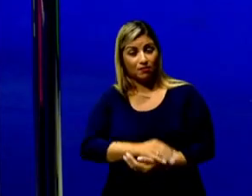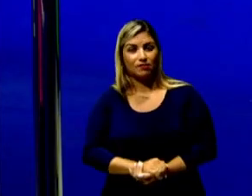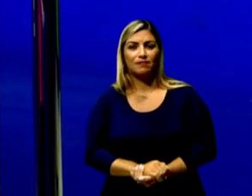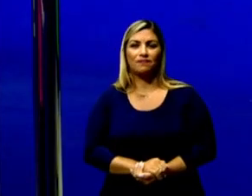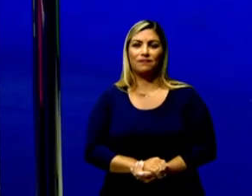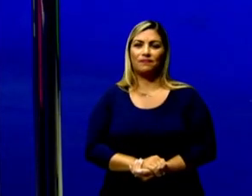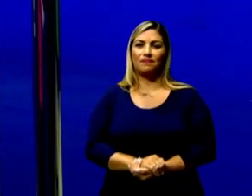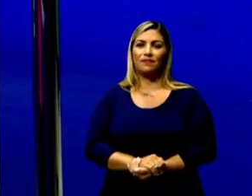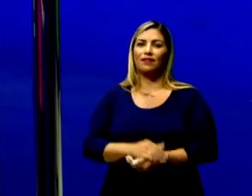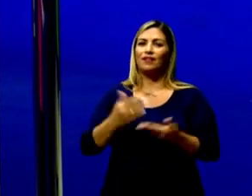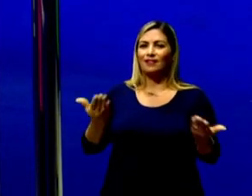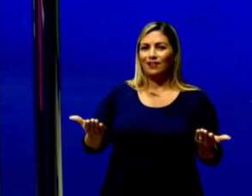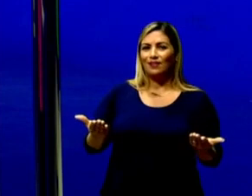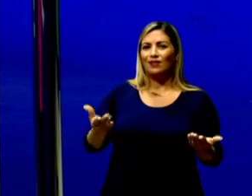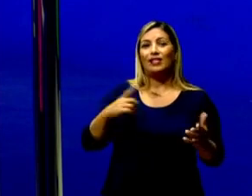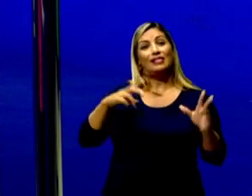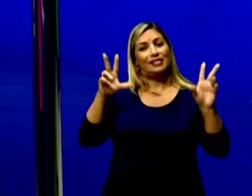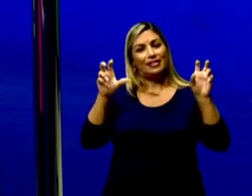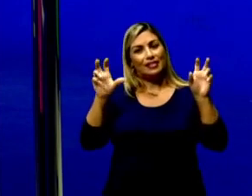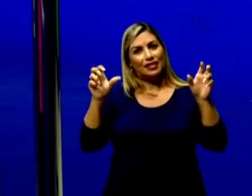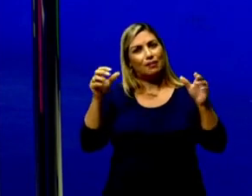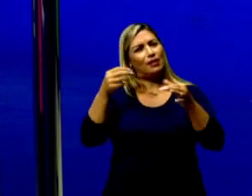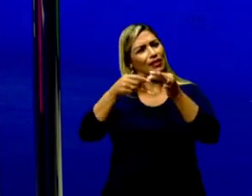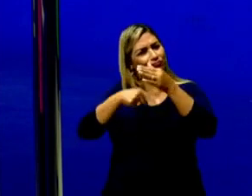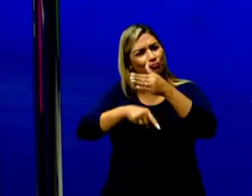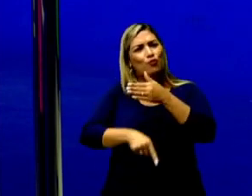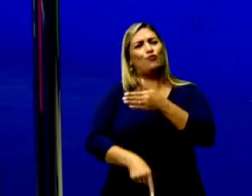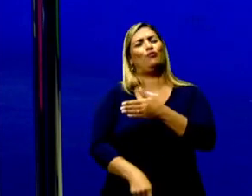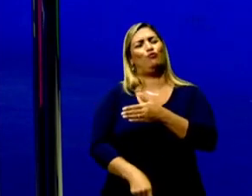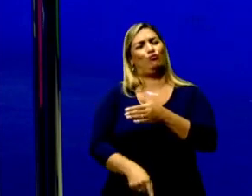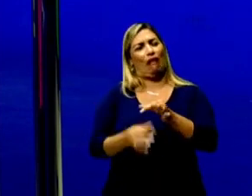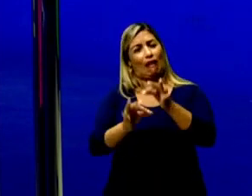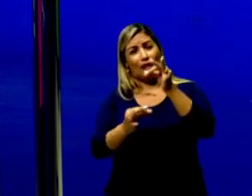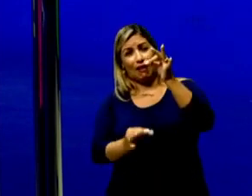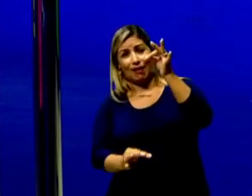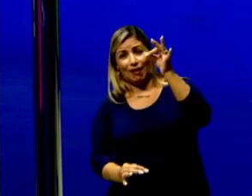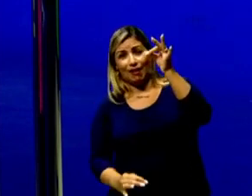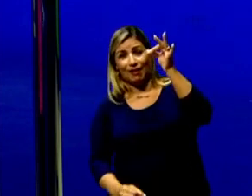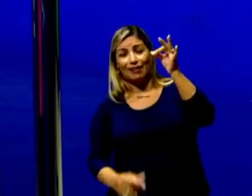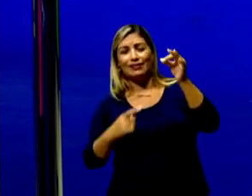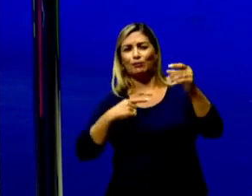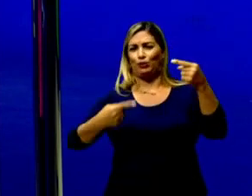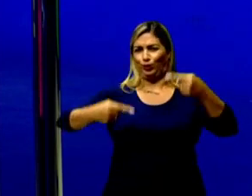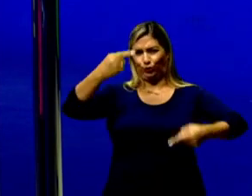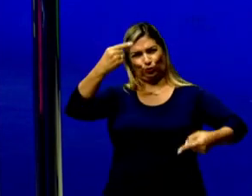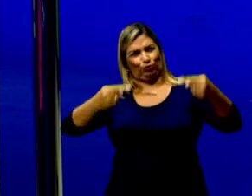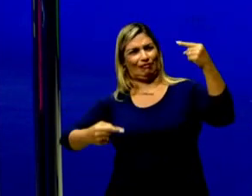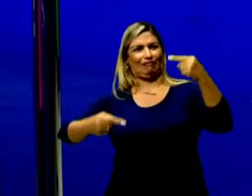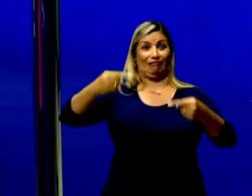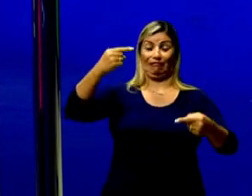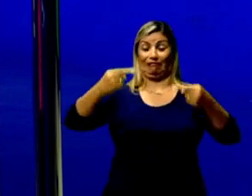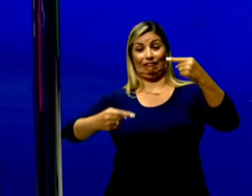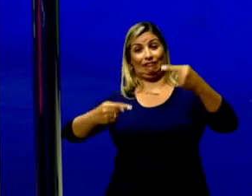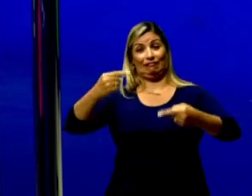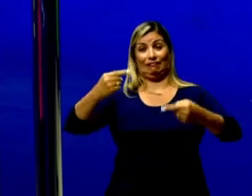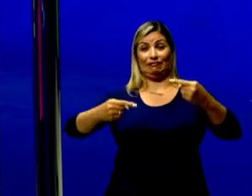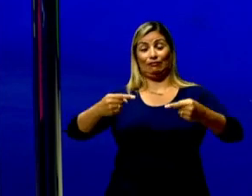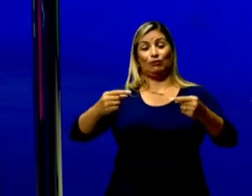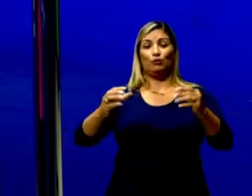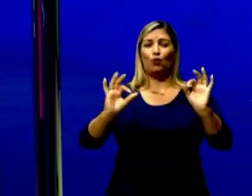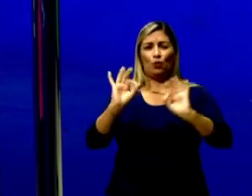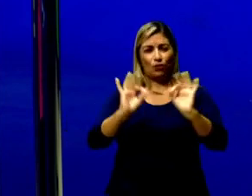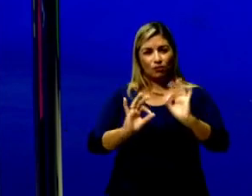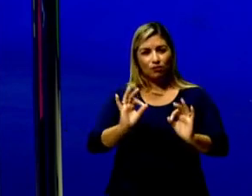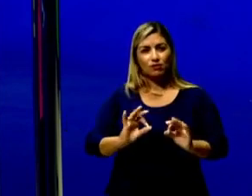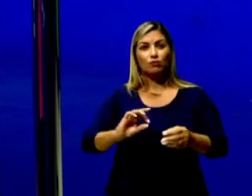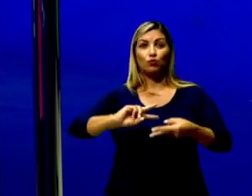Então, pessoal, como eu disse, esse assunto, ele é muito amplo e existem muitas polêmicas envolvidas nessa questão dos organismos